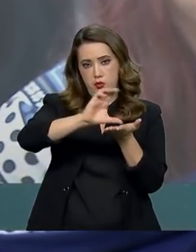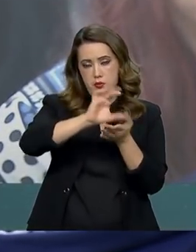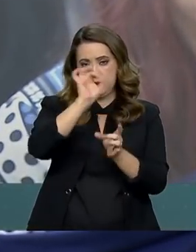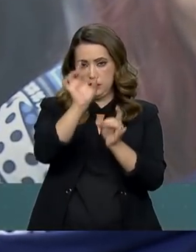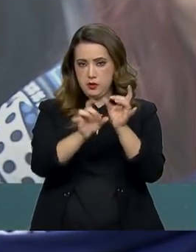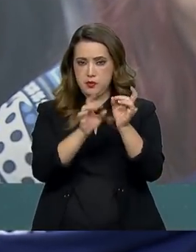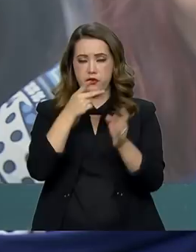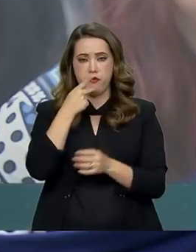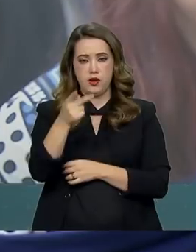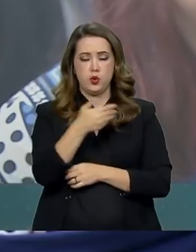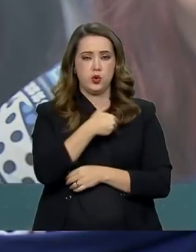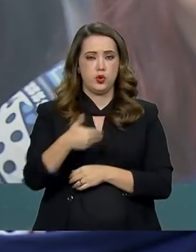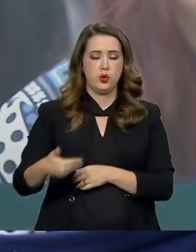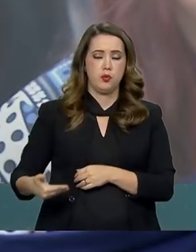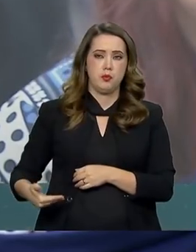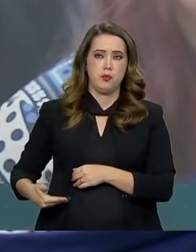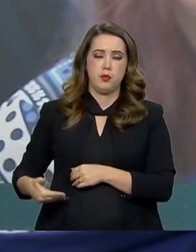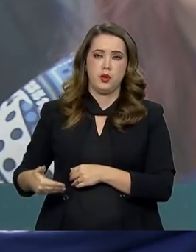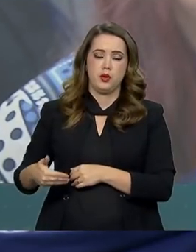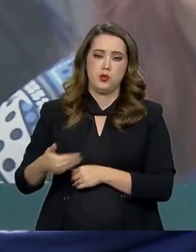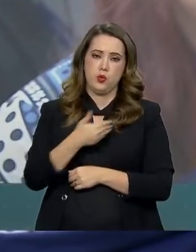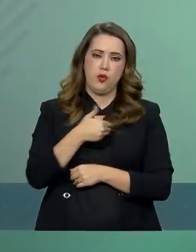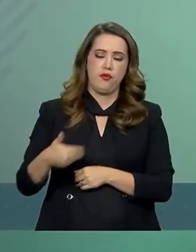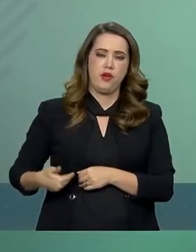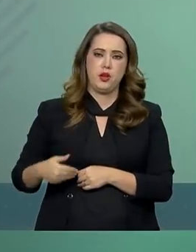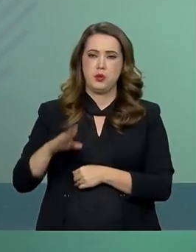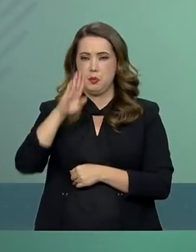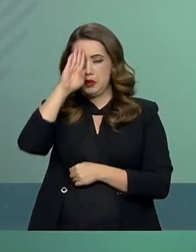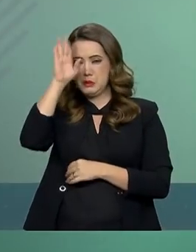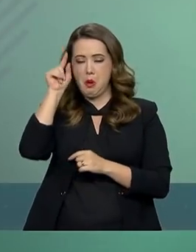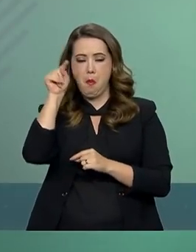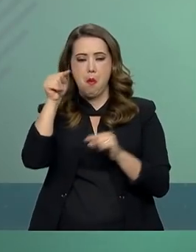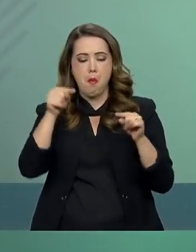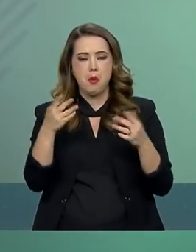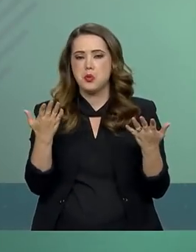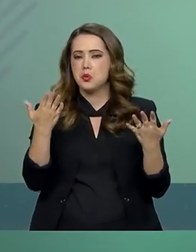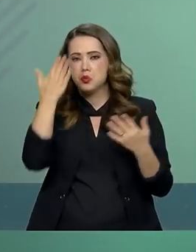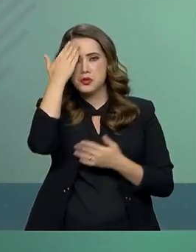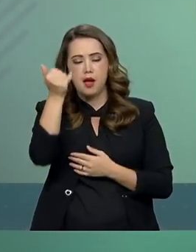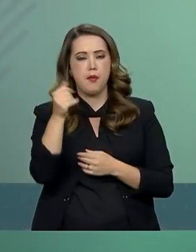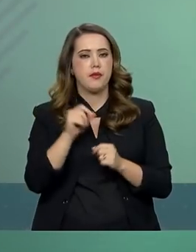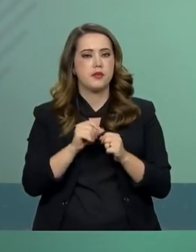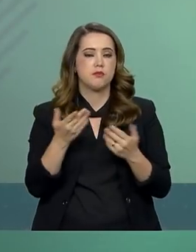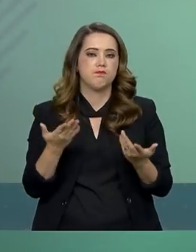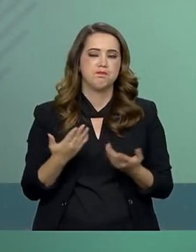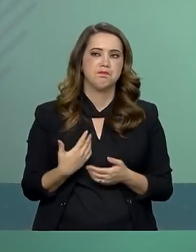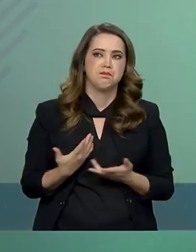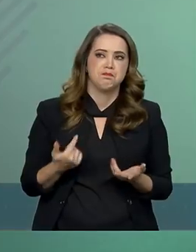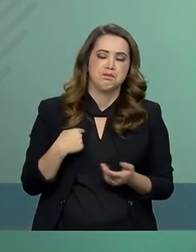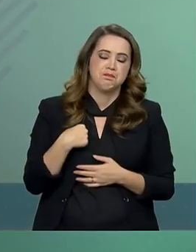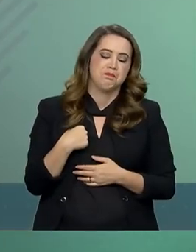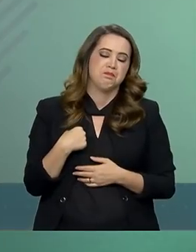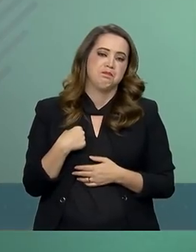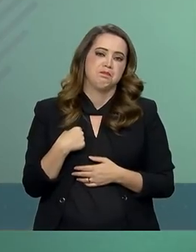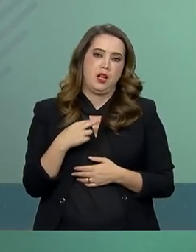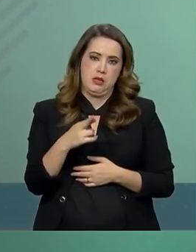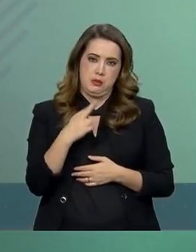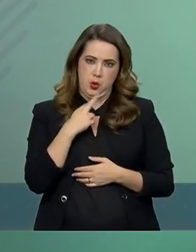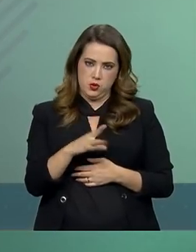sobre as prioridades do governo. Eu fico realmente admirado de que seja